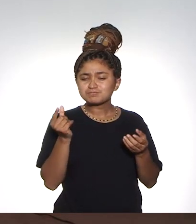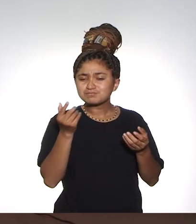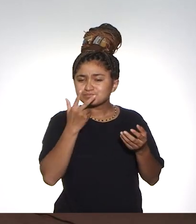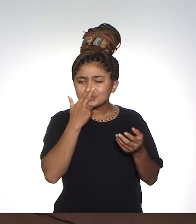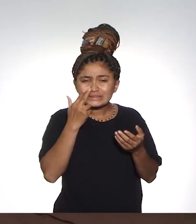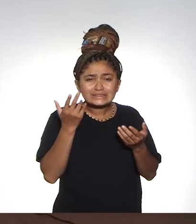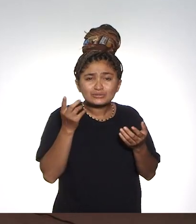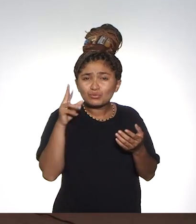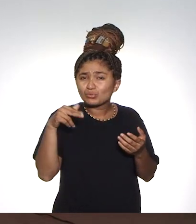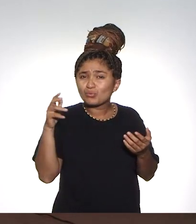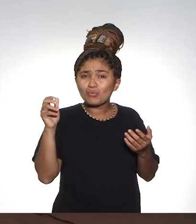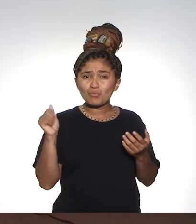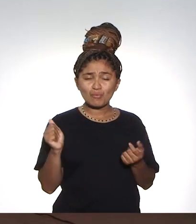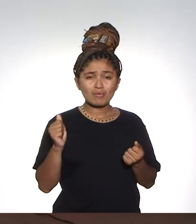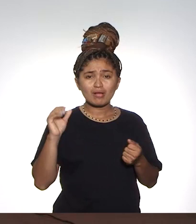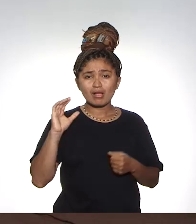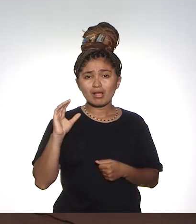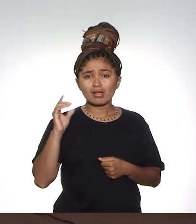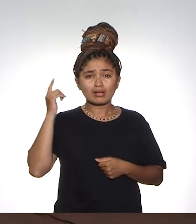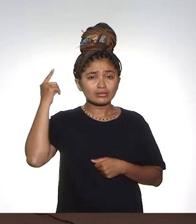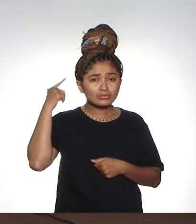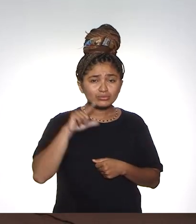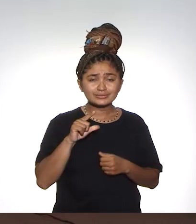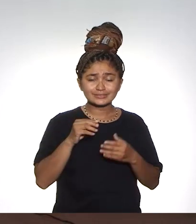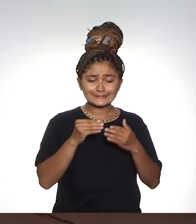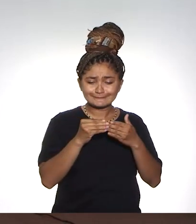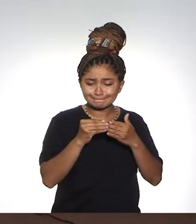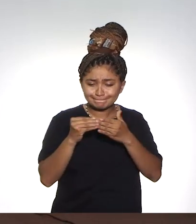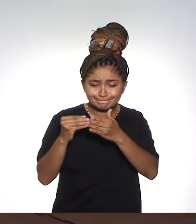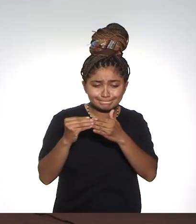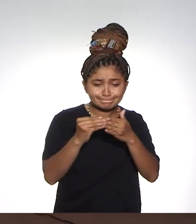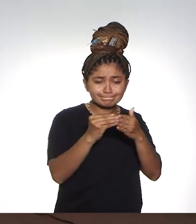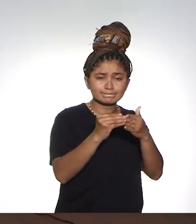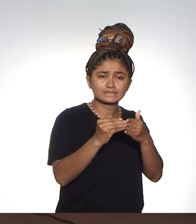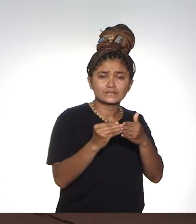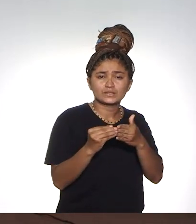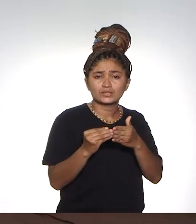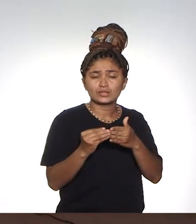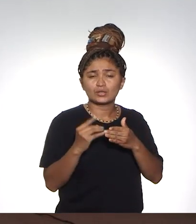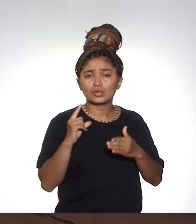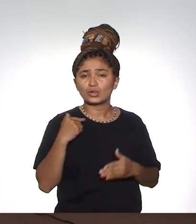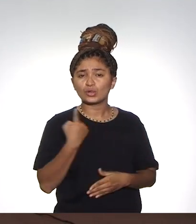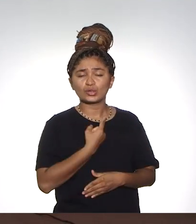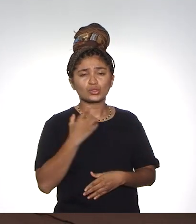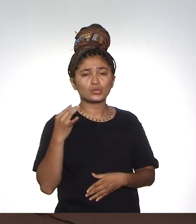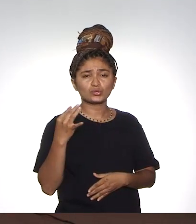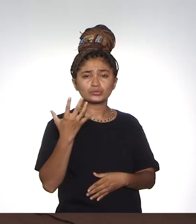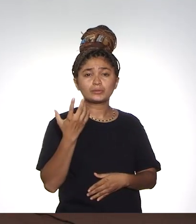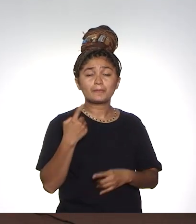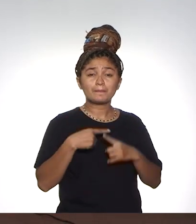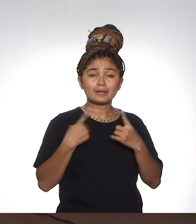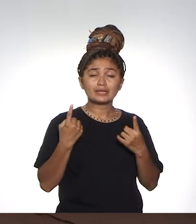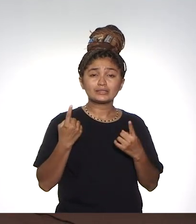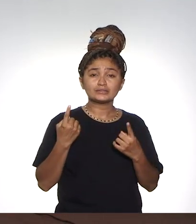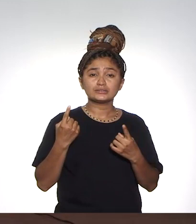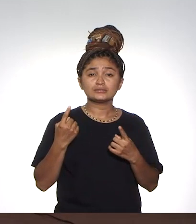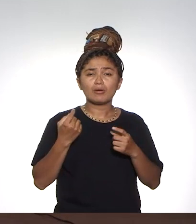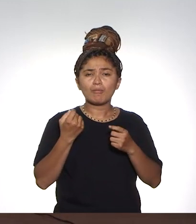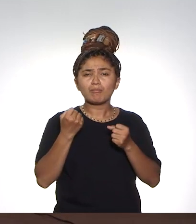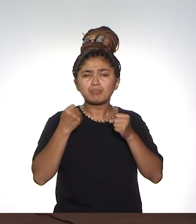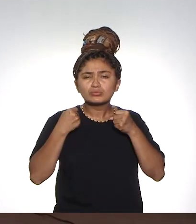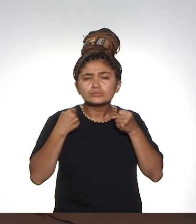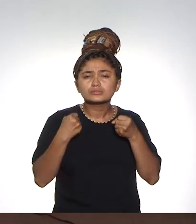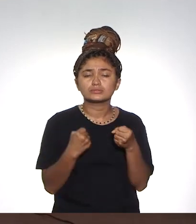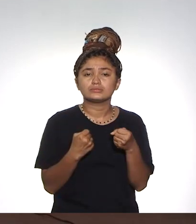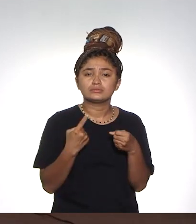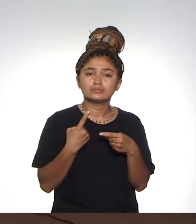no mínimo parecidos para conseguir direcionar as nossas ações, mas